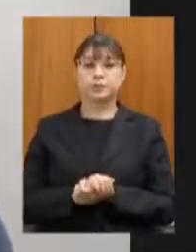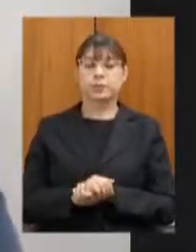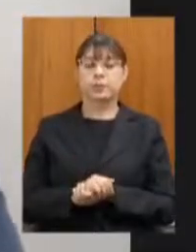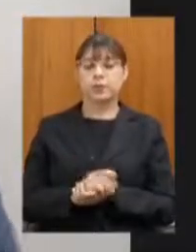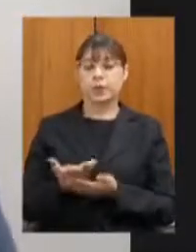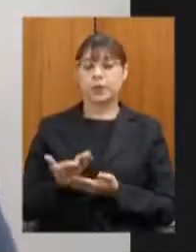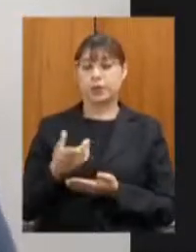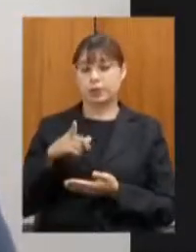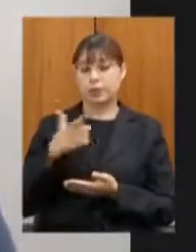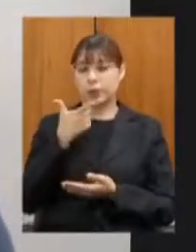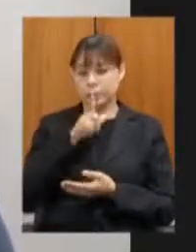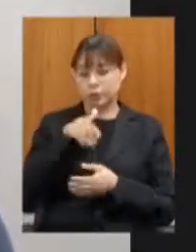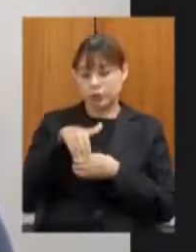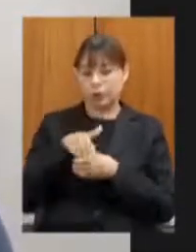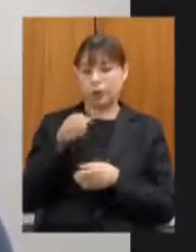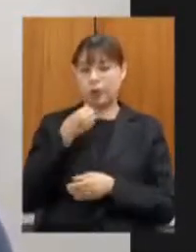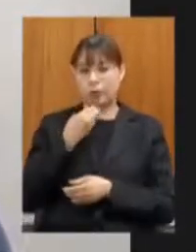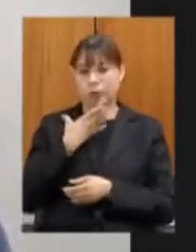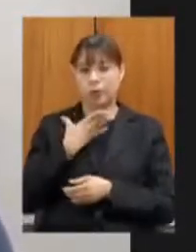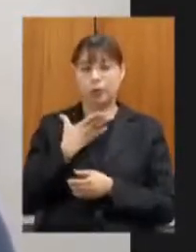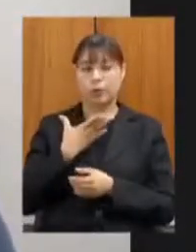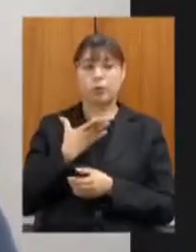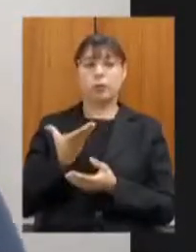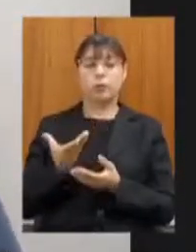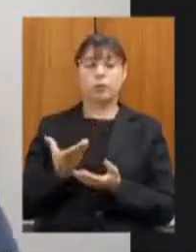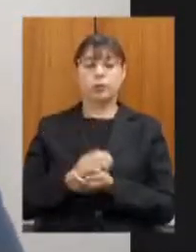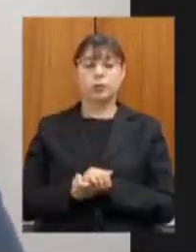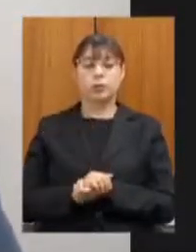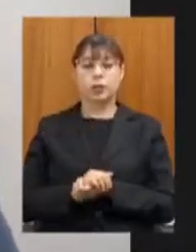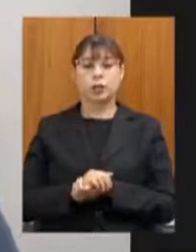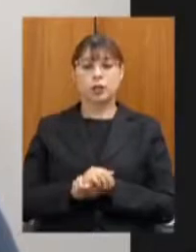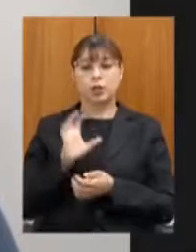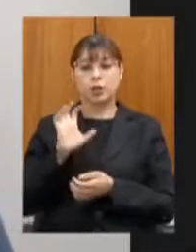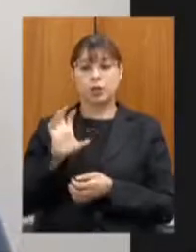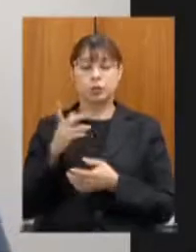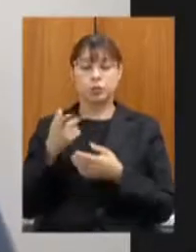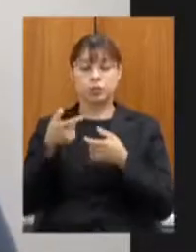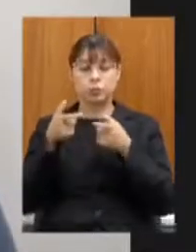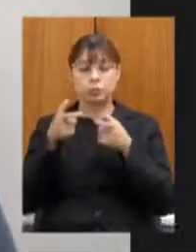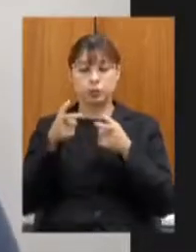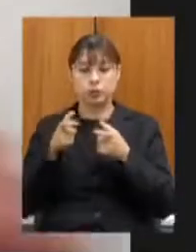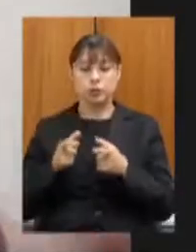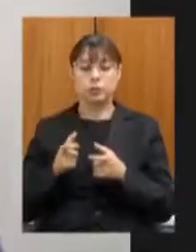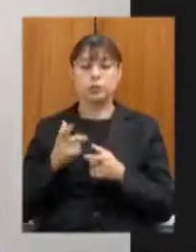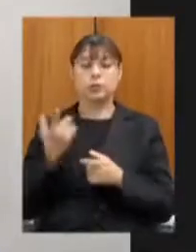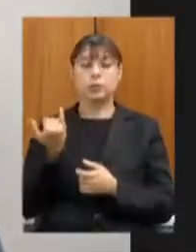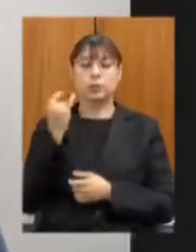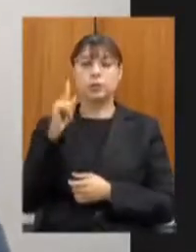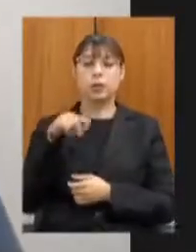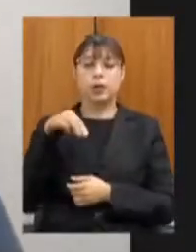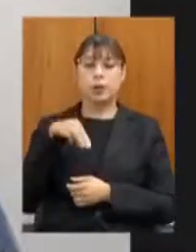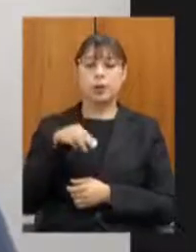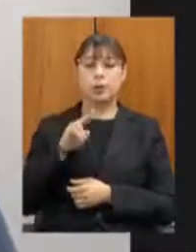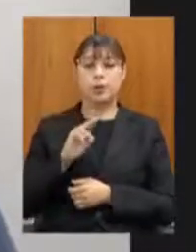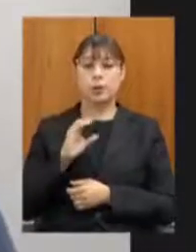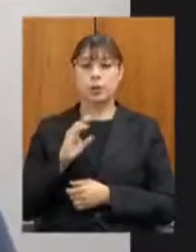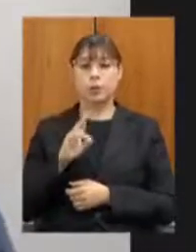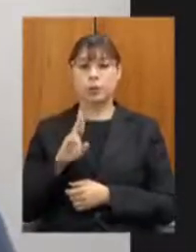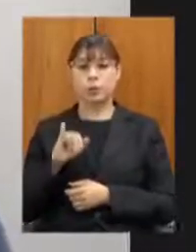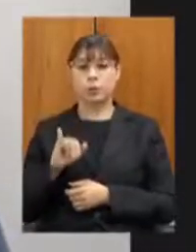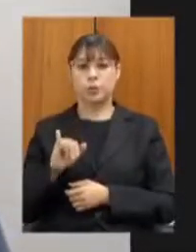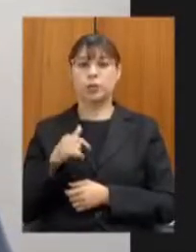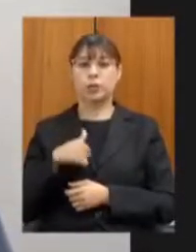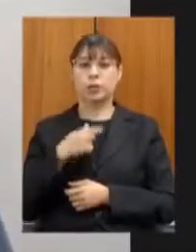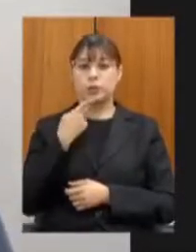votado e é uma região muito importante na região do Bucuri naquela oportunidade eu levantei a